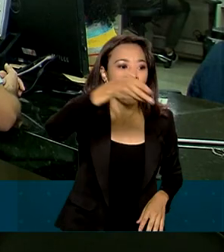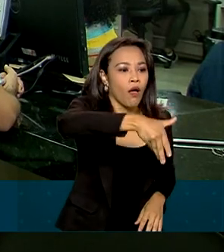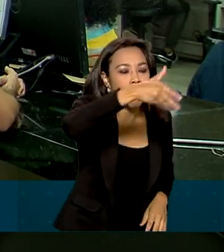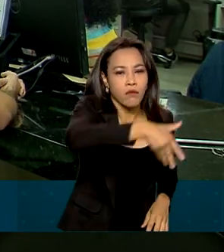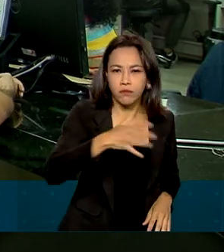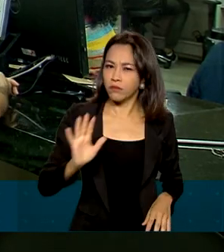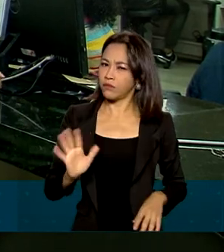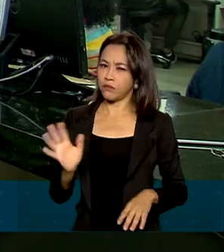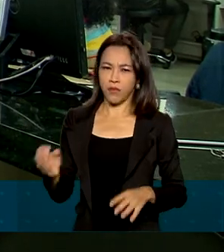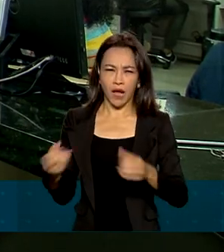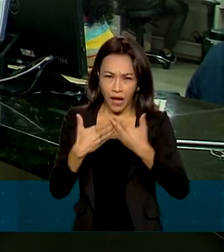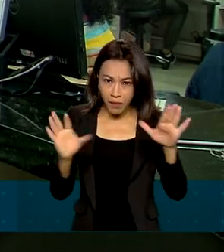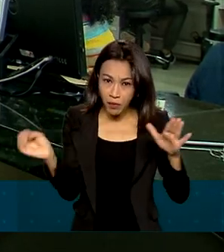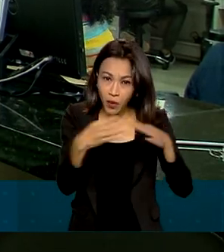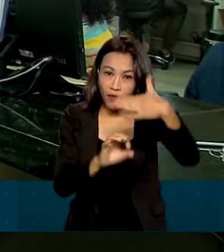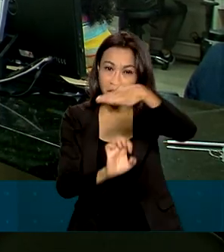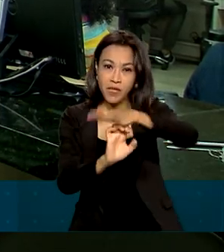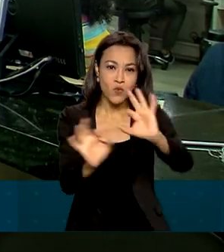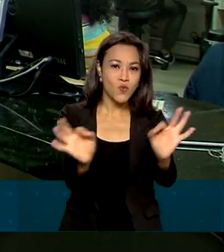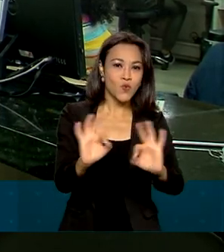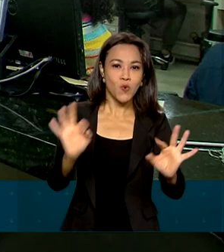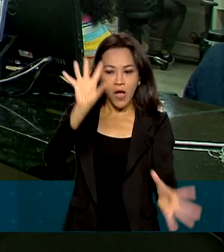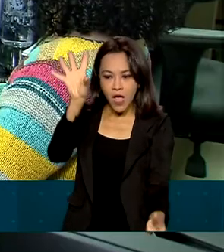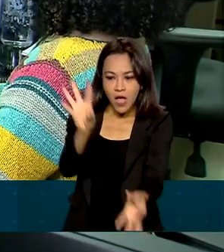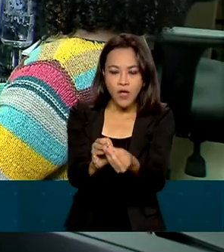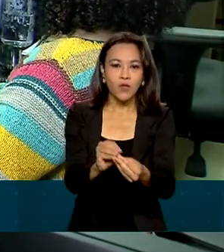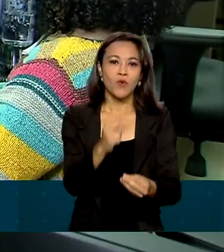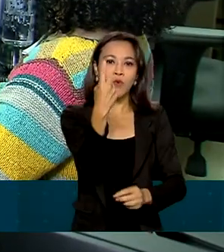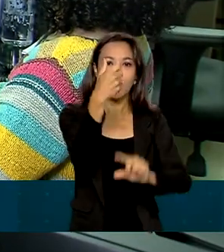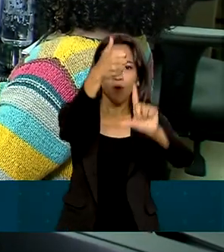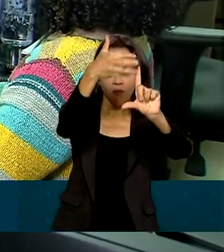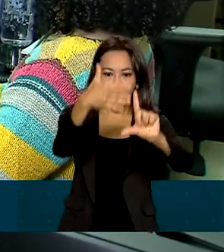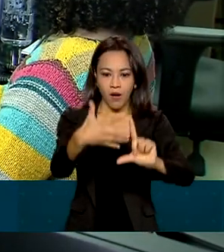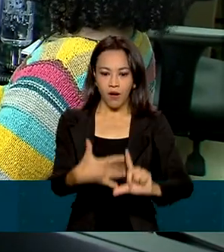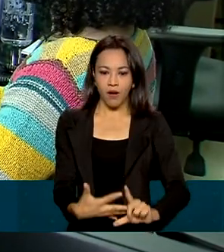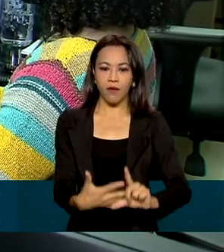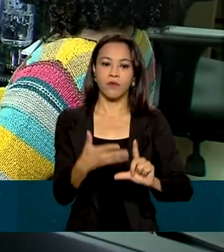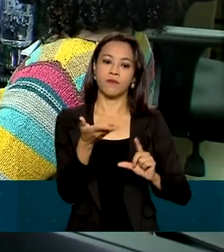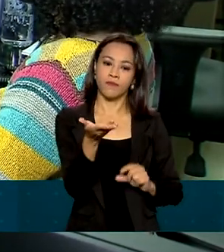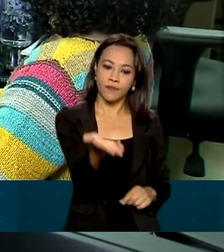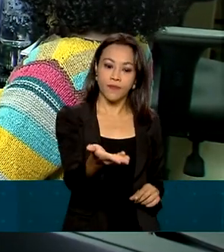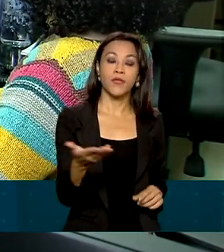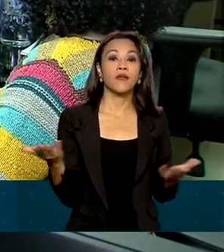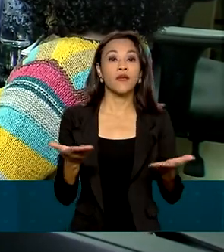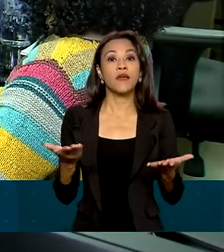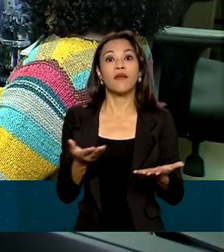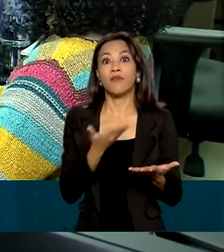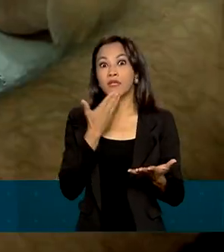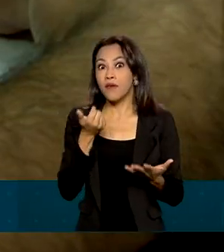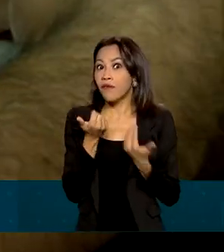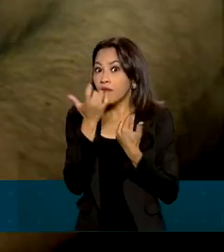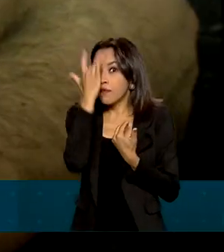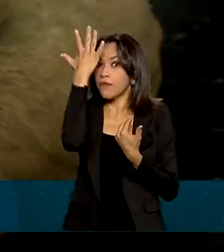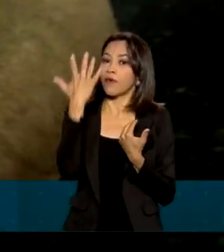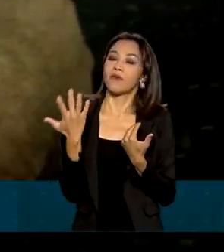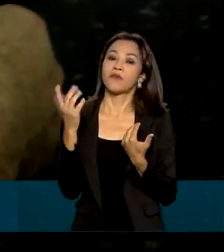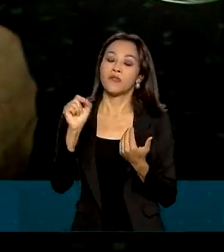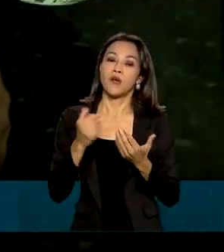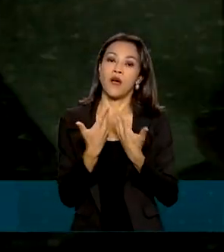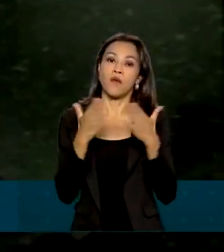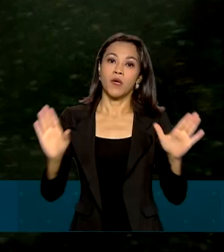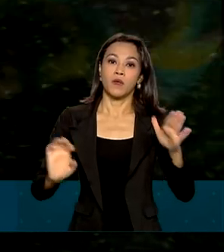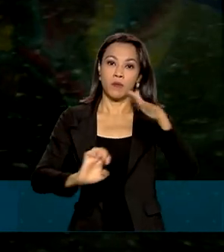empresa. A solução tecnológica integra os dados de cada esfera do governo, medida que simplifica a abertura de empresas.